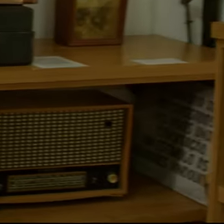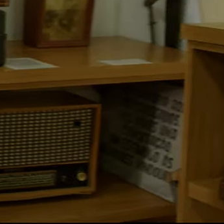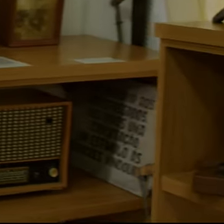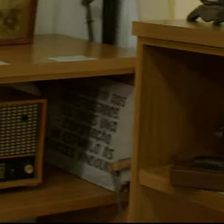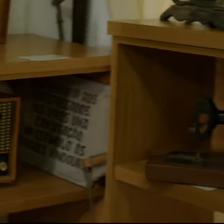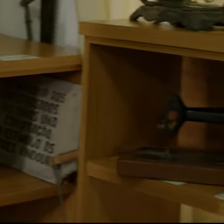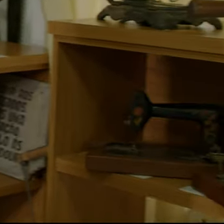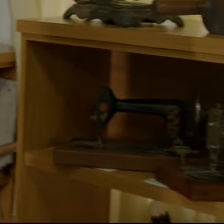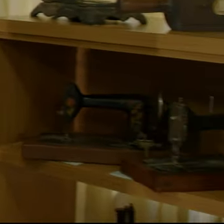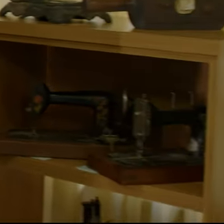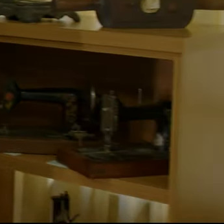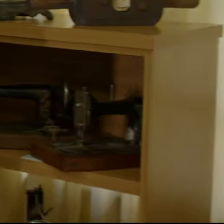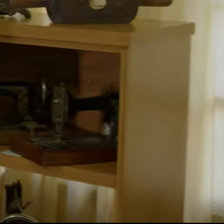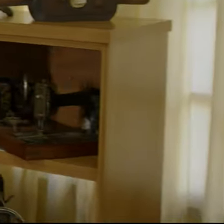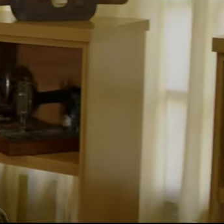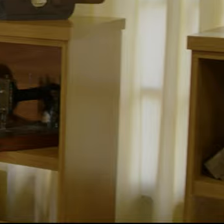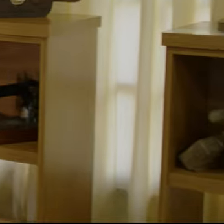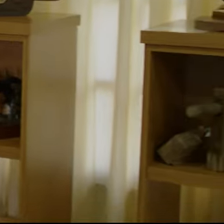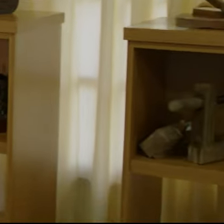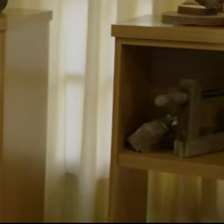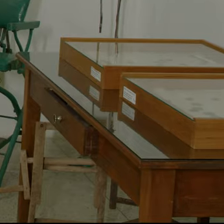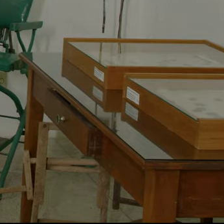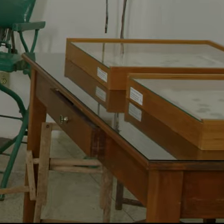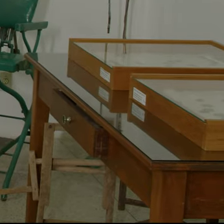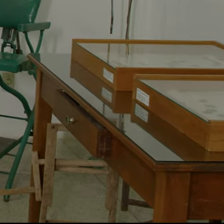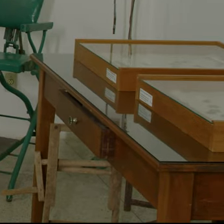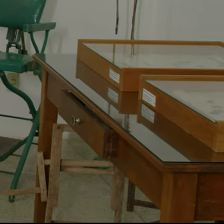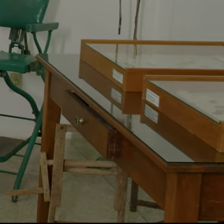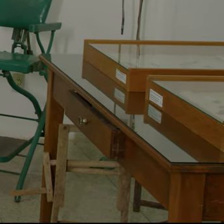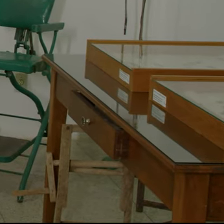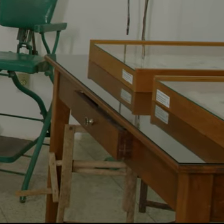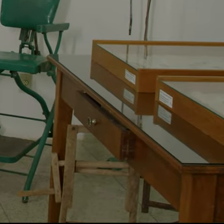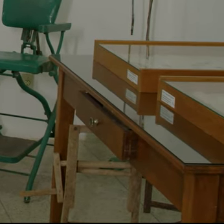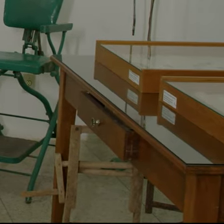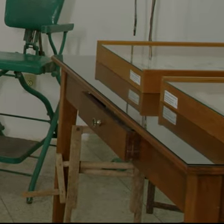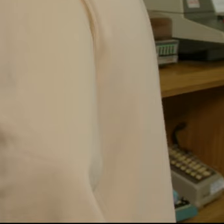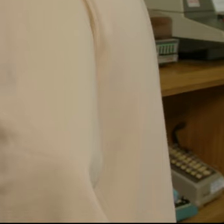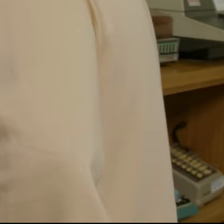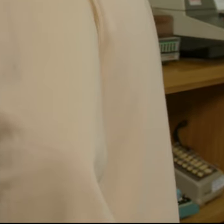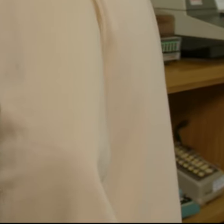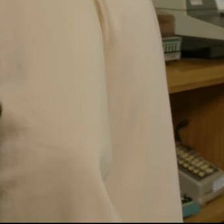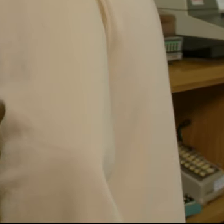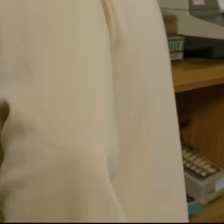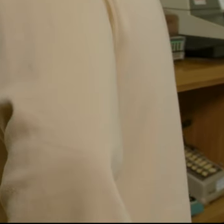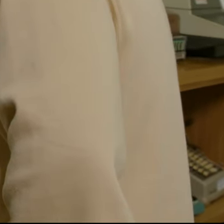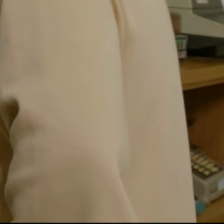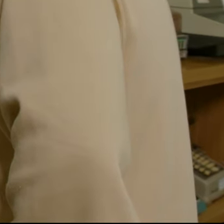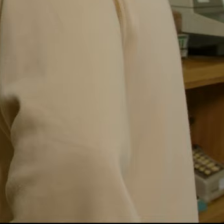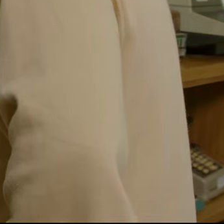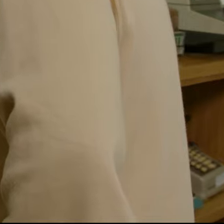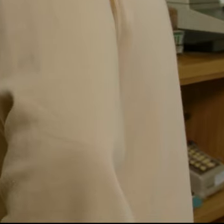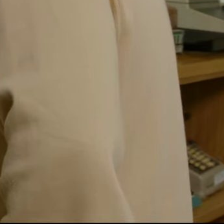objetos antigos em exposição Máquinas de escrever Rádios Retratos e quadros Máquinas de costura Uma cadeira de